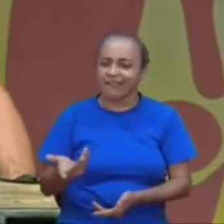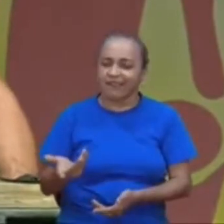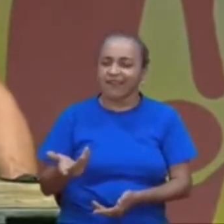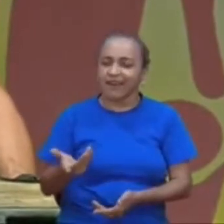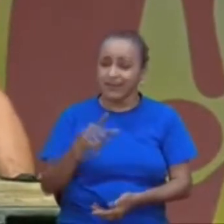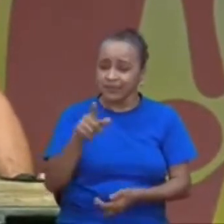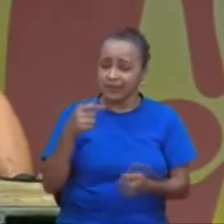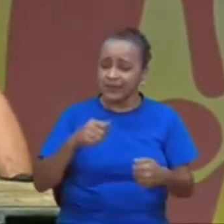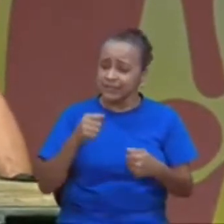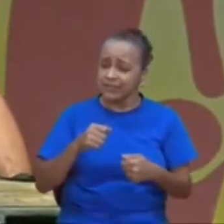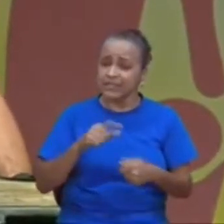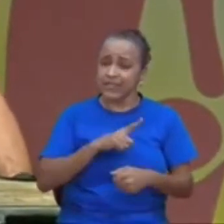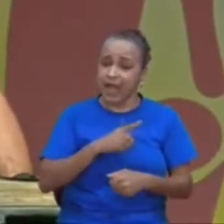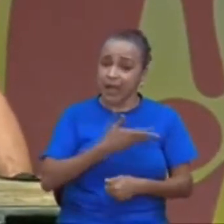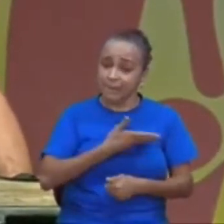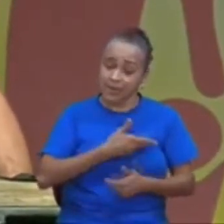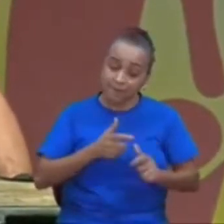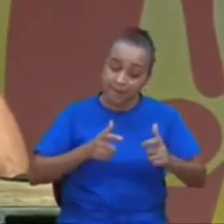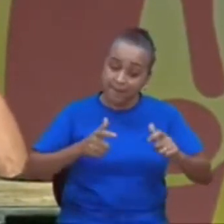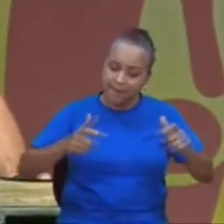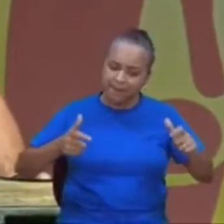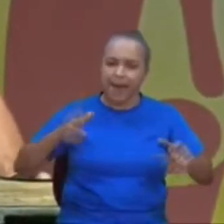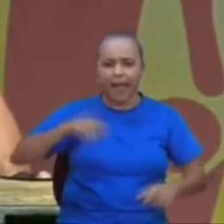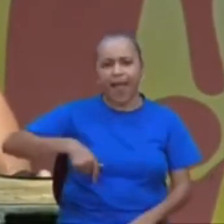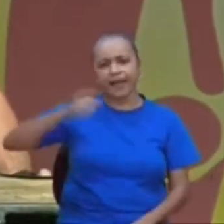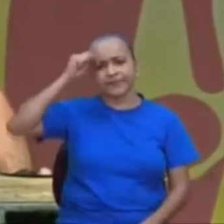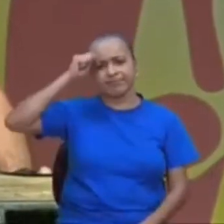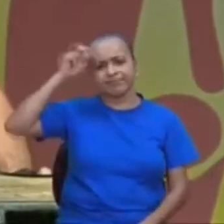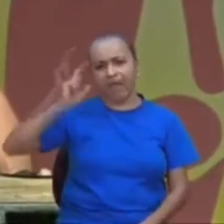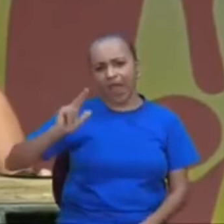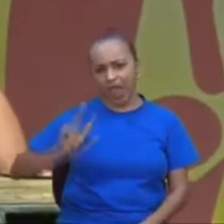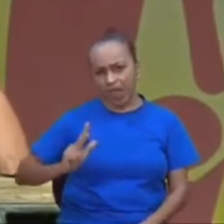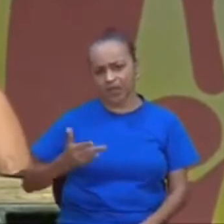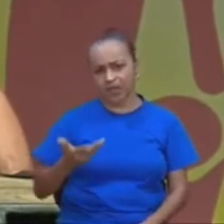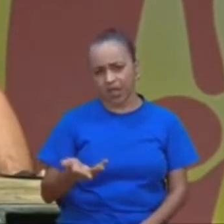você precisa aumentar, isso é esperteza, também,